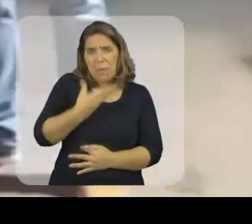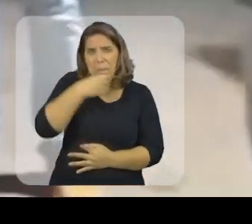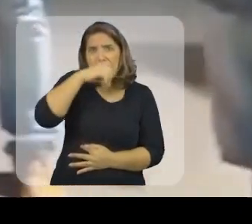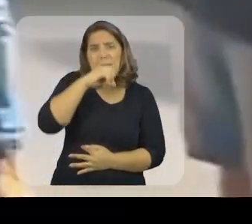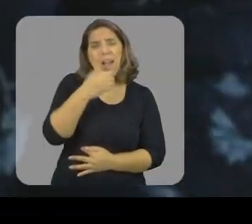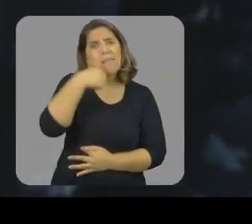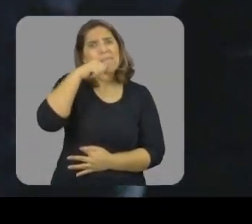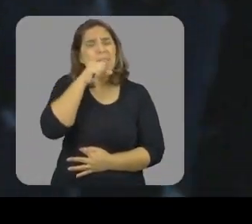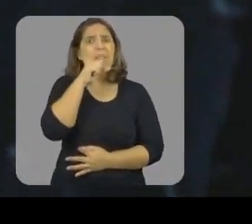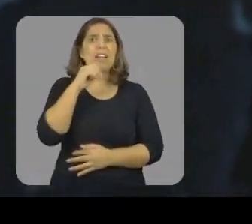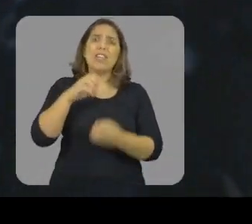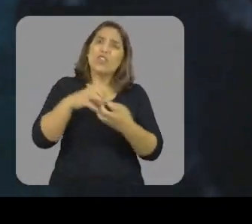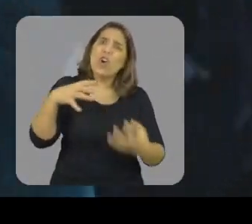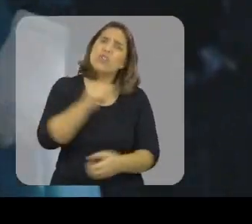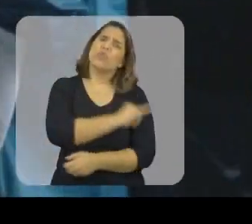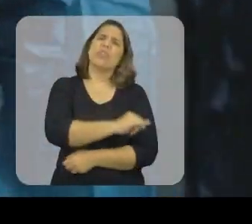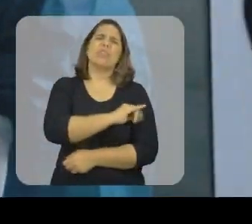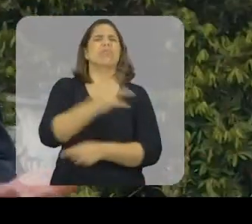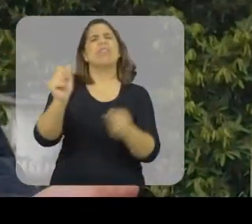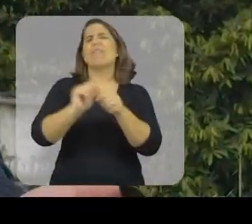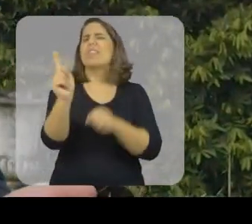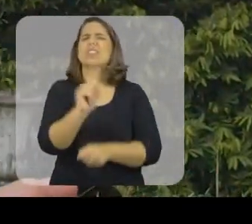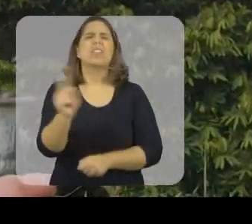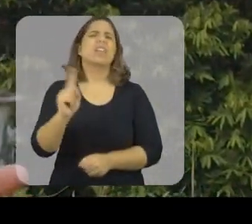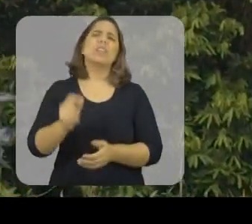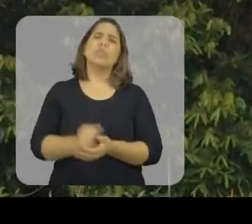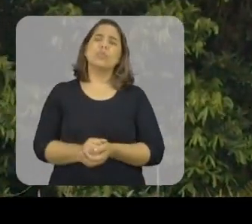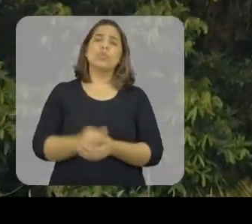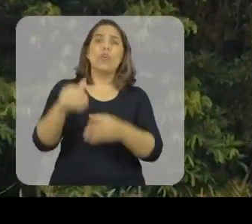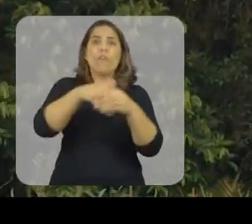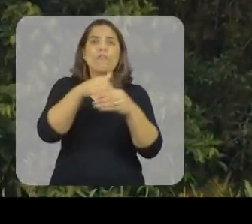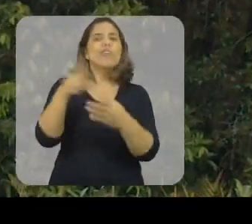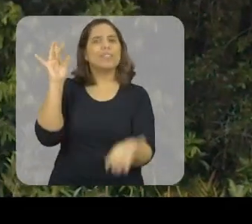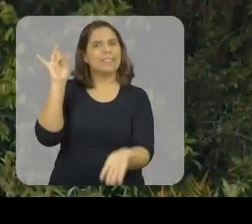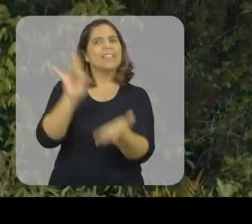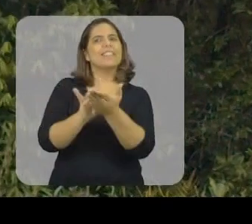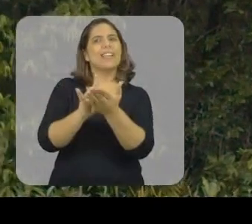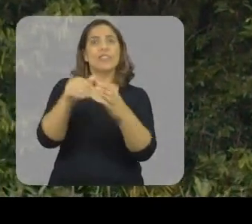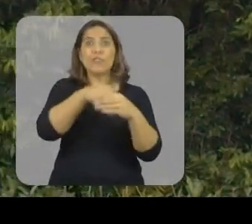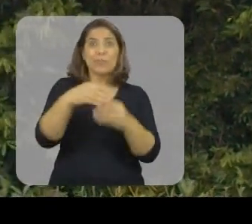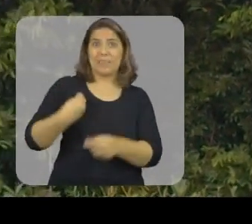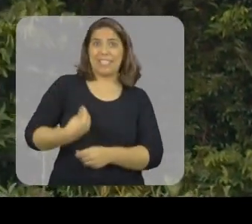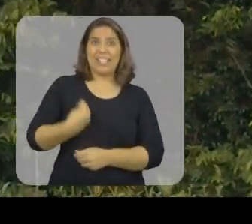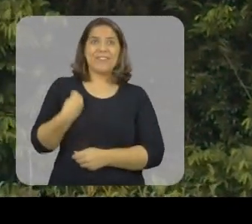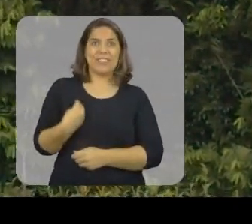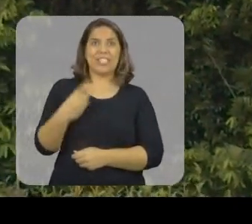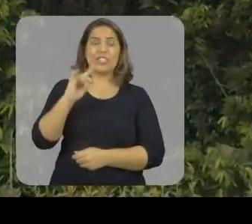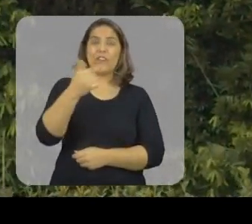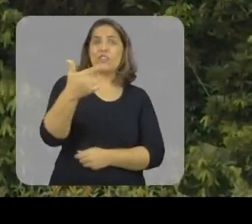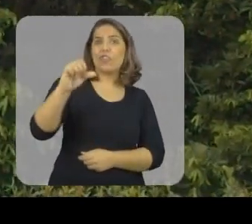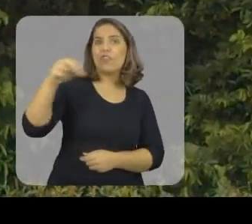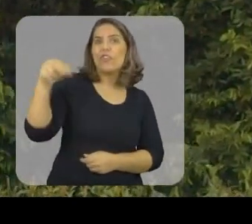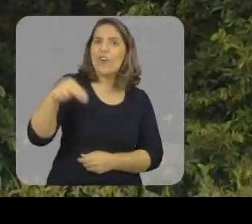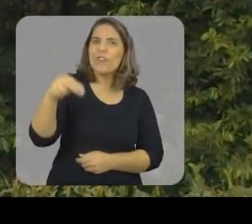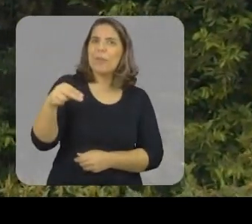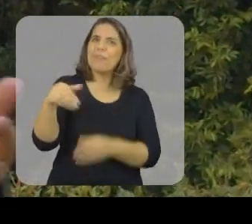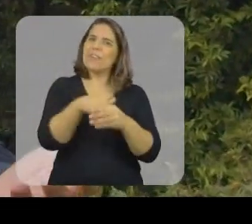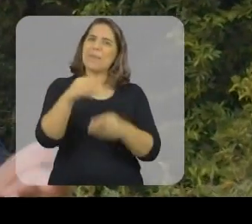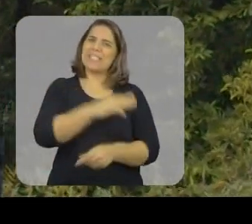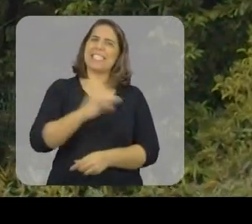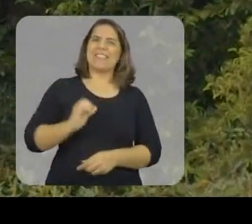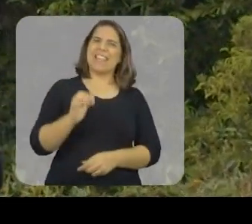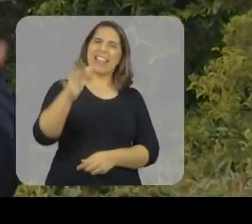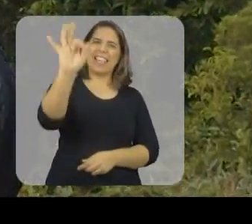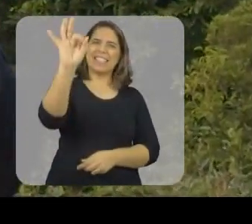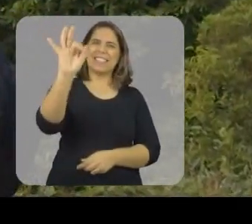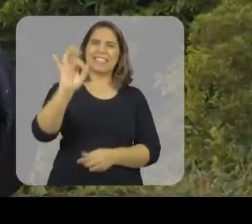dos seus pais, dos idosos do Rio? Não faça isso. Vote com a verdade. Vote pela vida. Dia 29 de novembro, vote